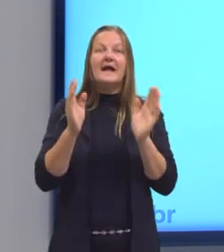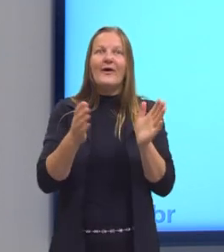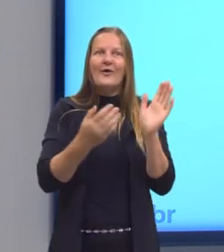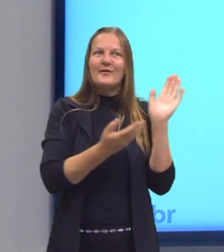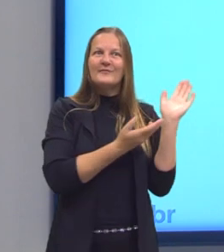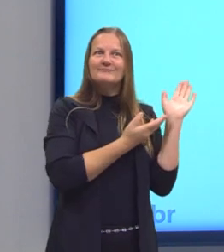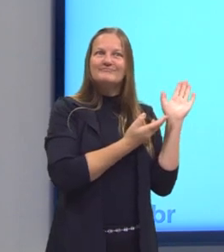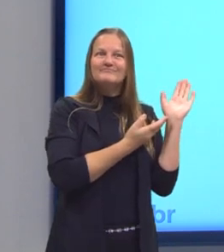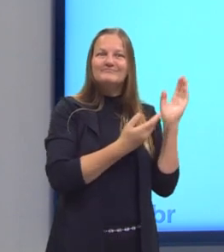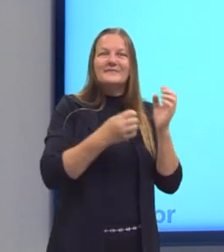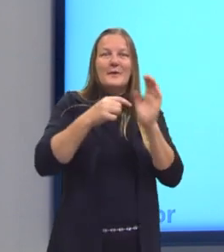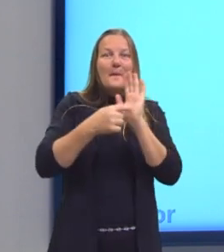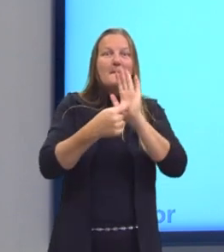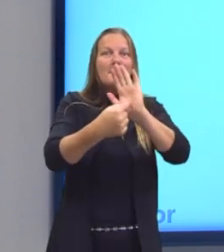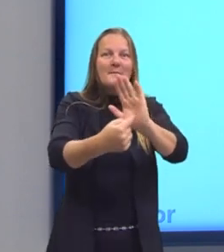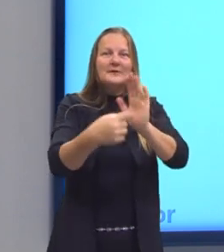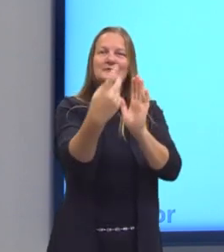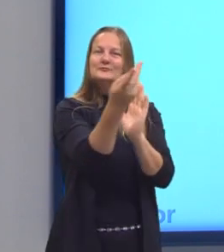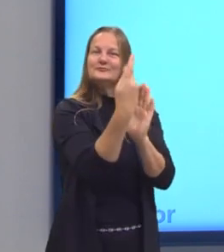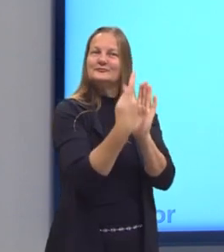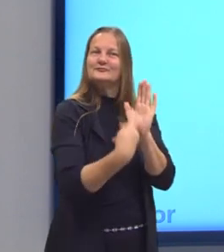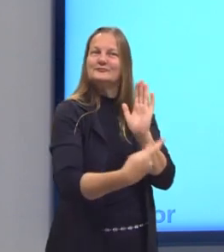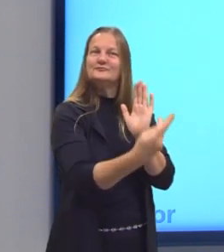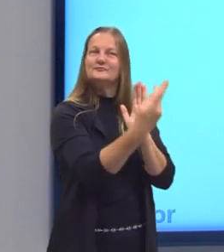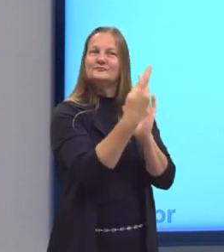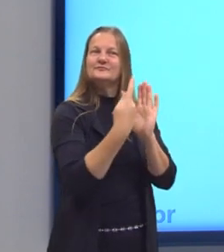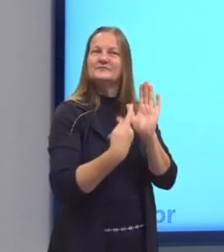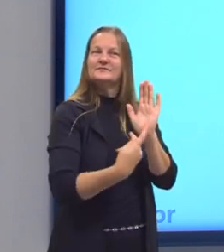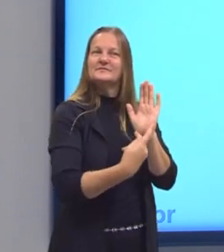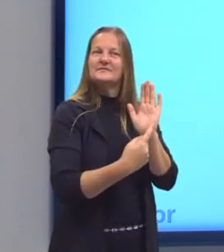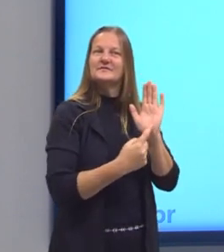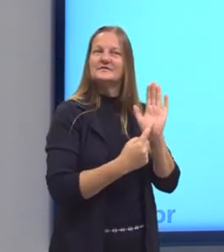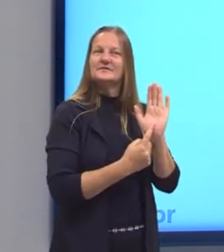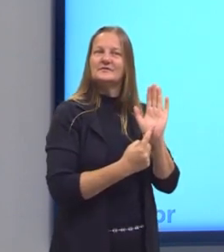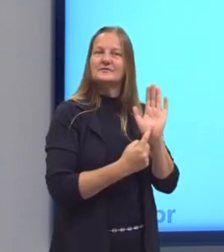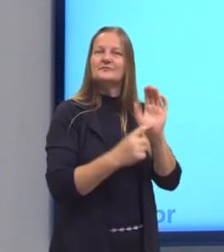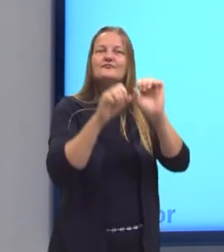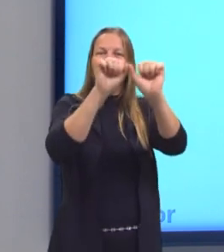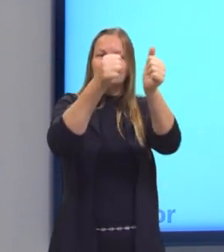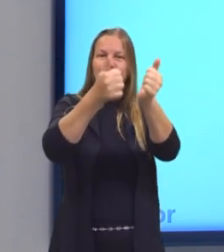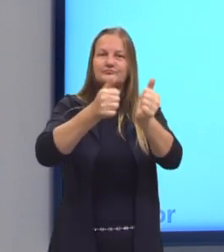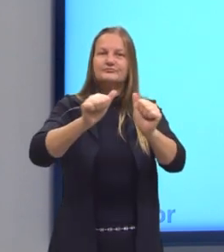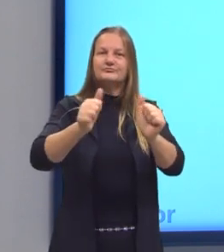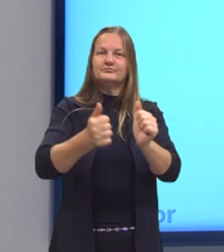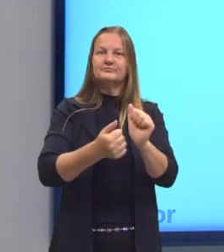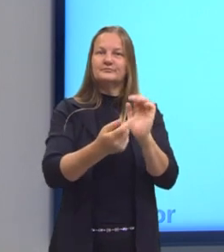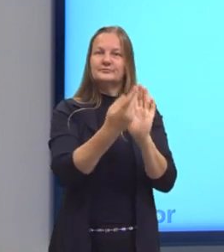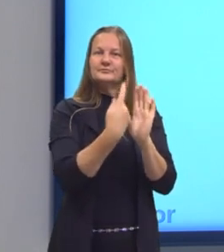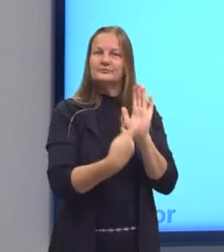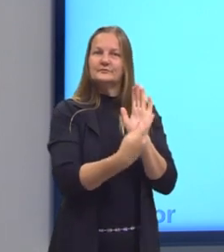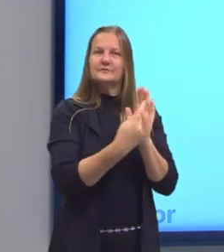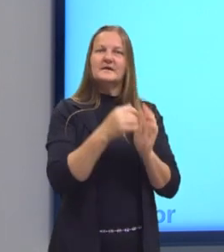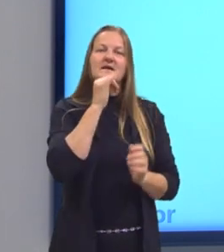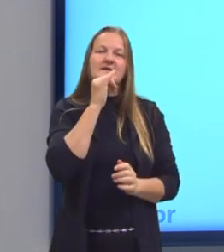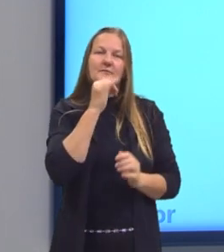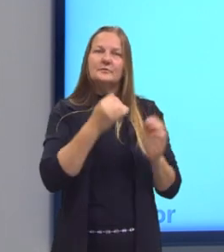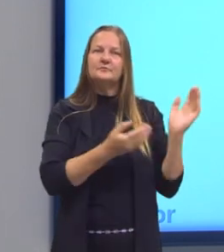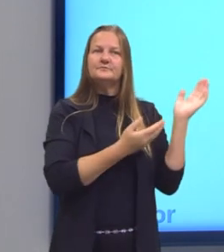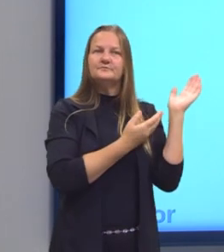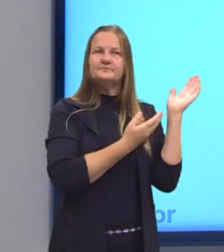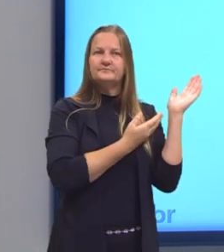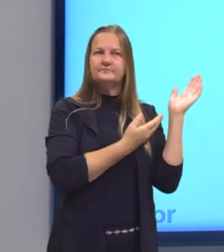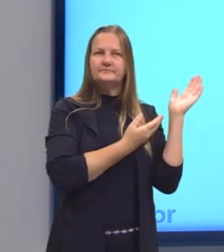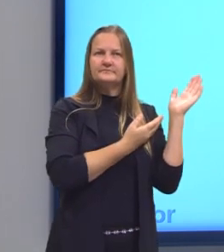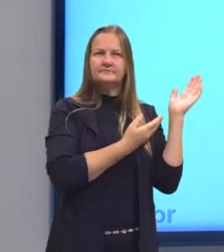a gente entender um pouco melhor o que é quadrado perfeito, então eu trouxe aqui algumas imagens, tá? Por exemplo, se a gente observar, esse